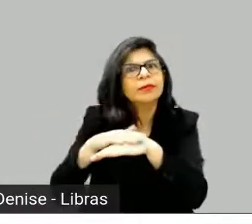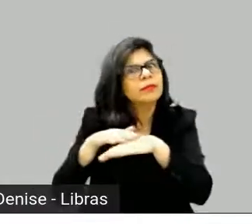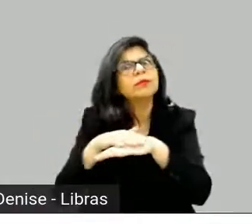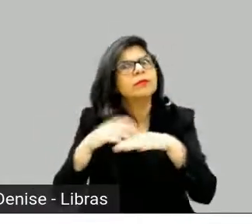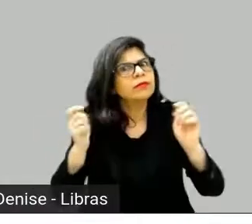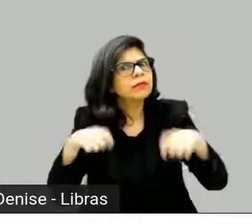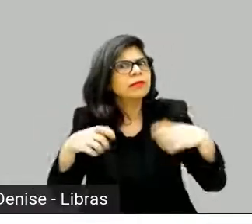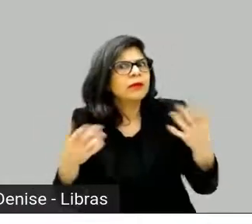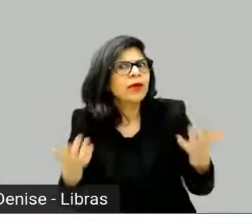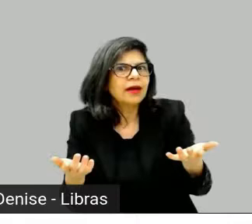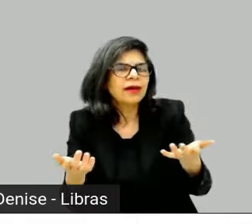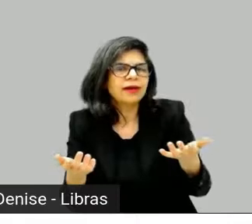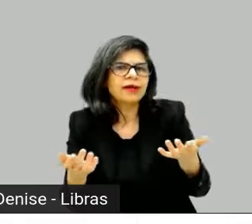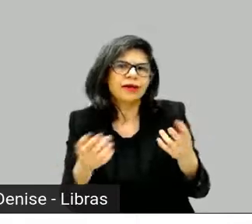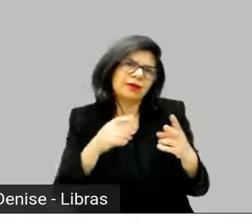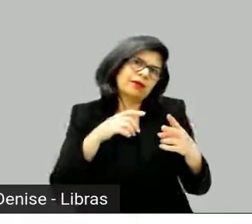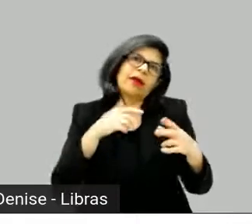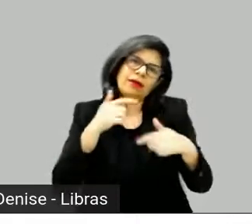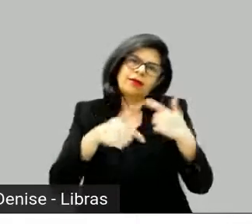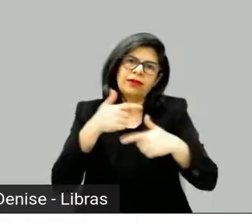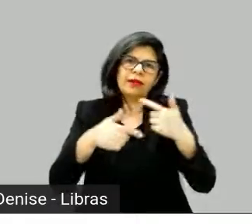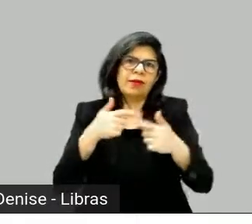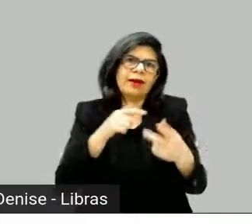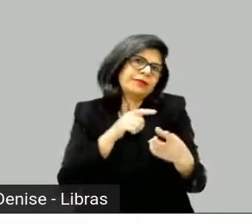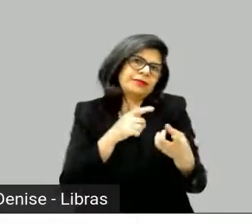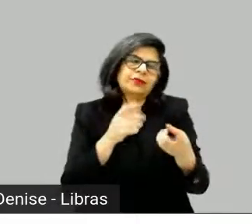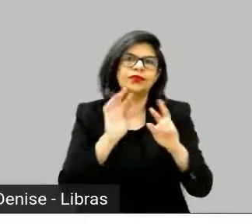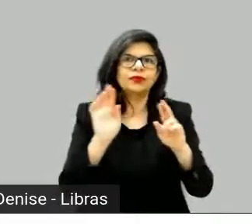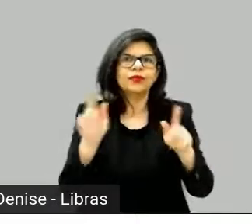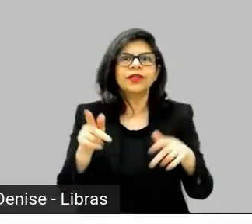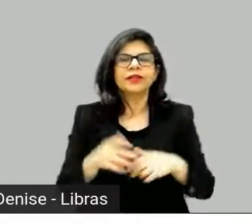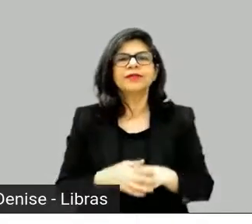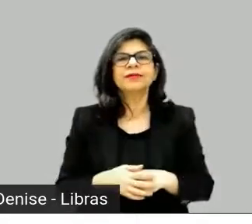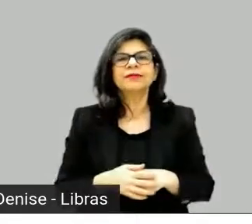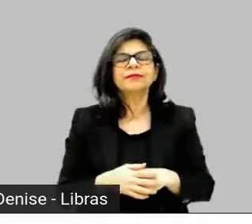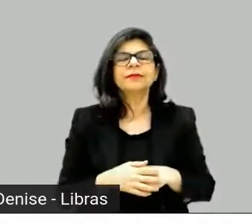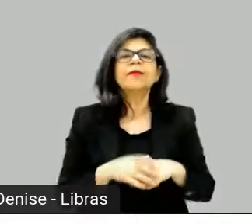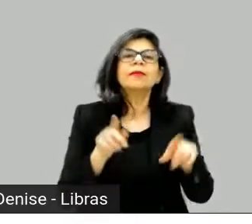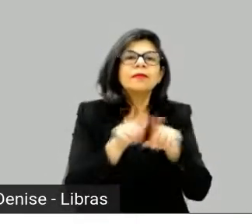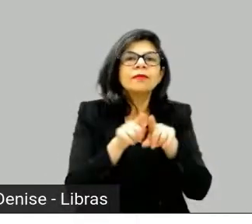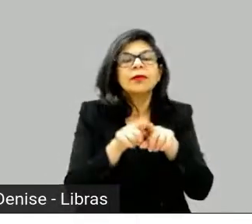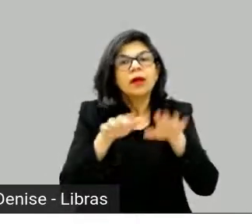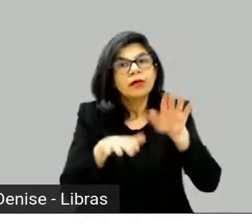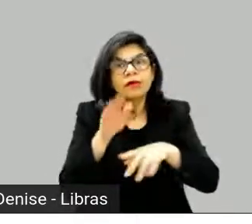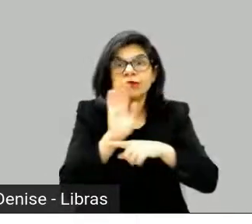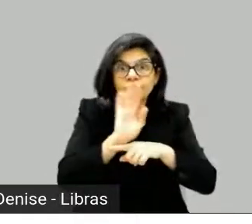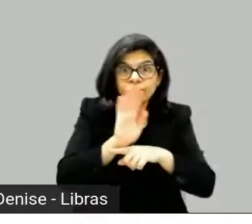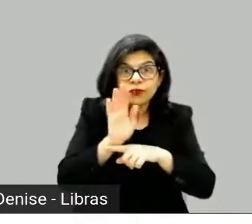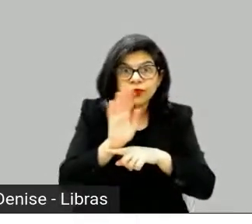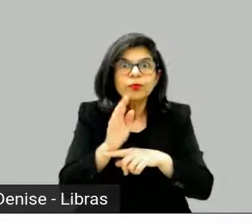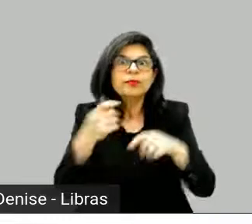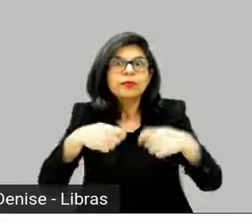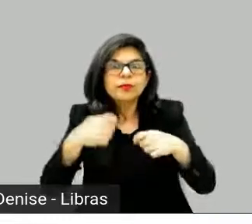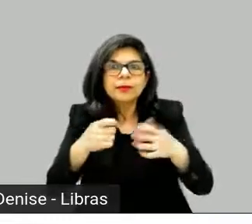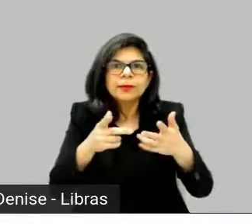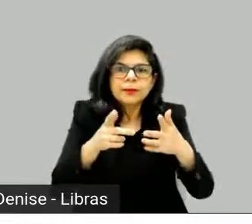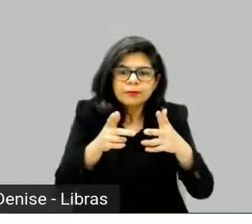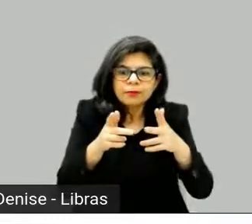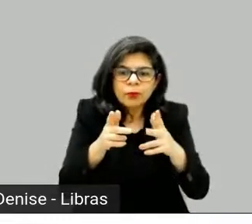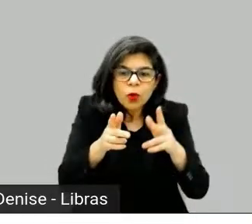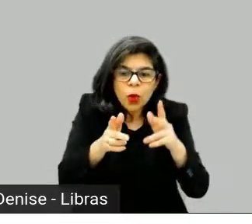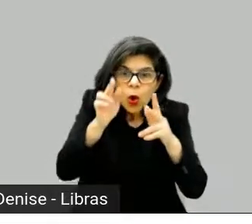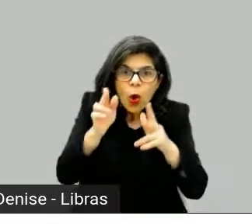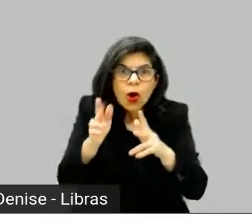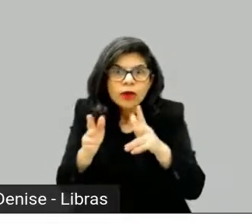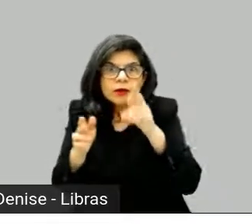que eu faço. Eu via primeiro corte dos episódios e dava notas sobre onde eu achava que podia melhorar. então